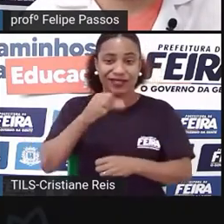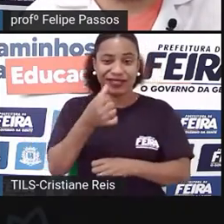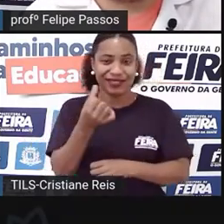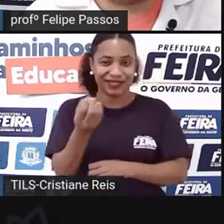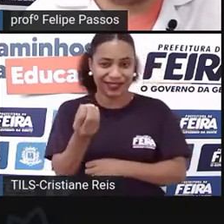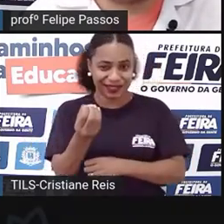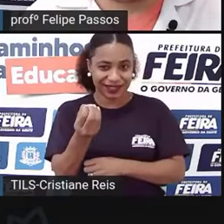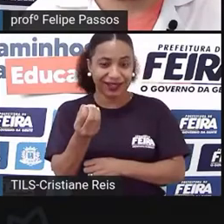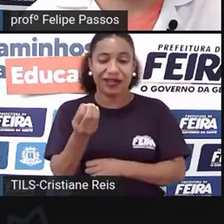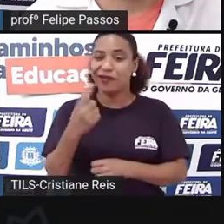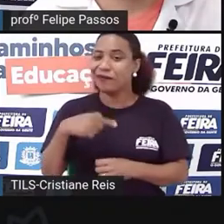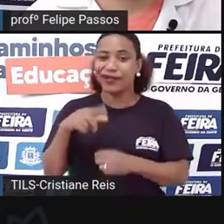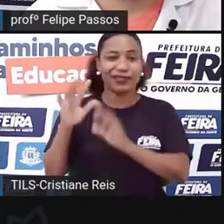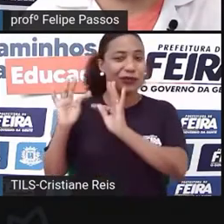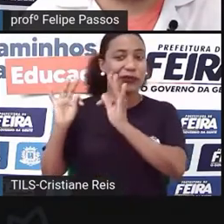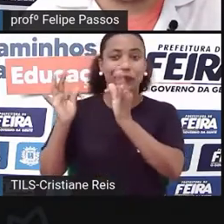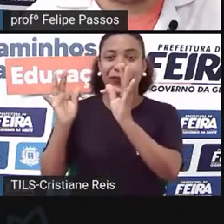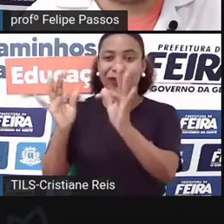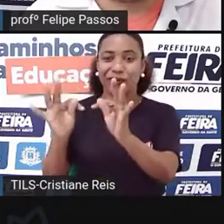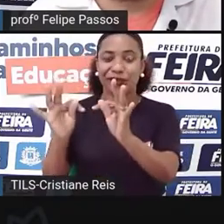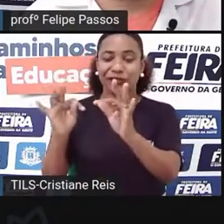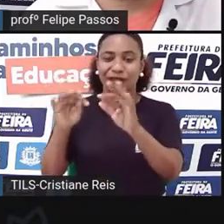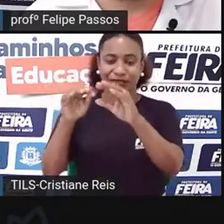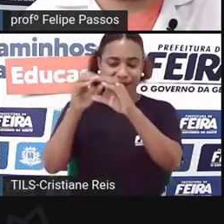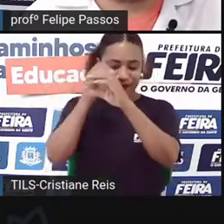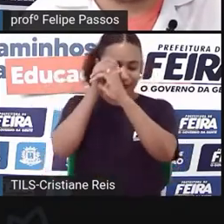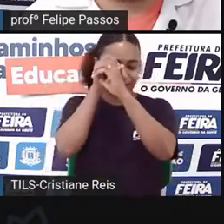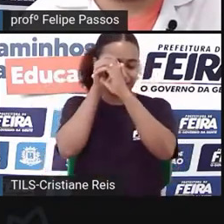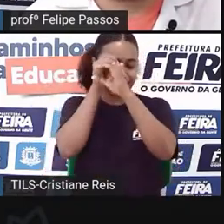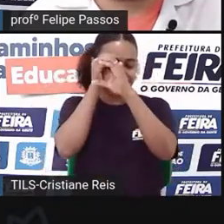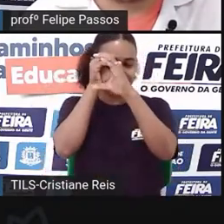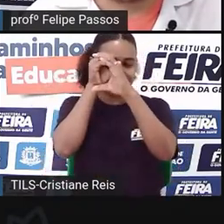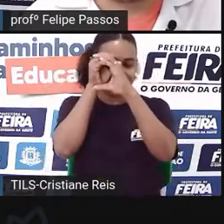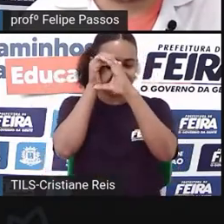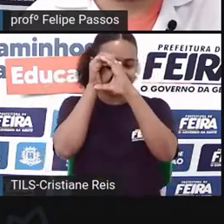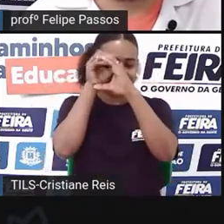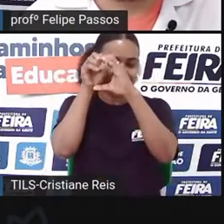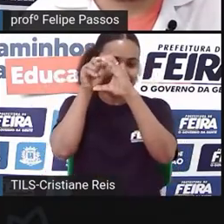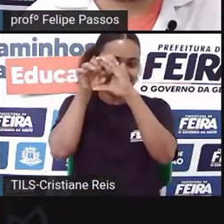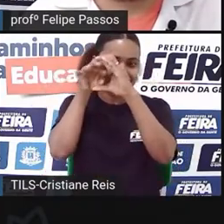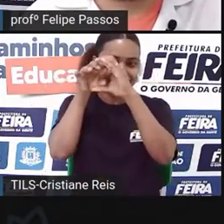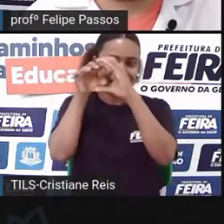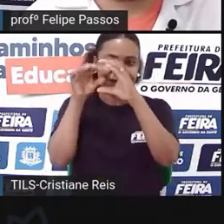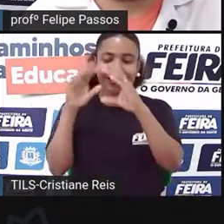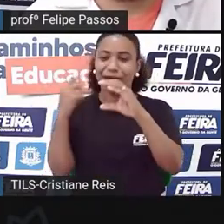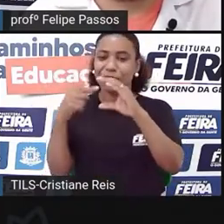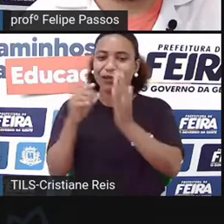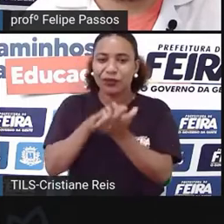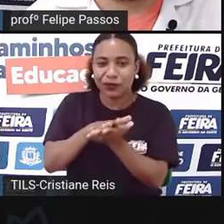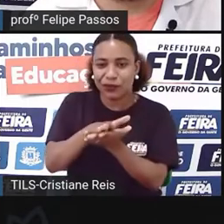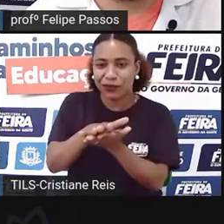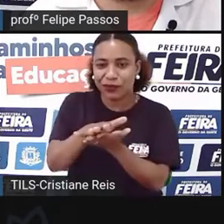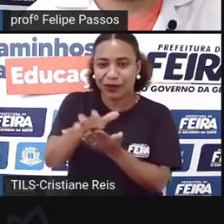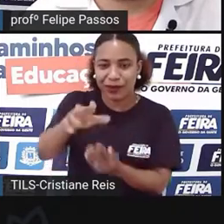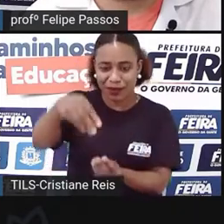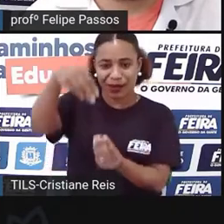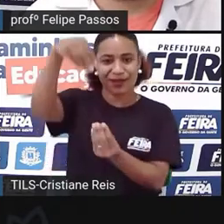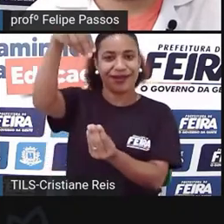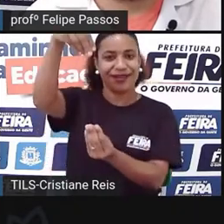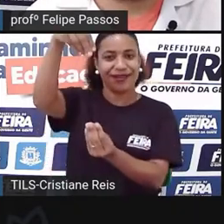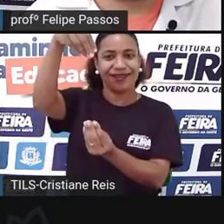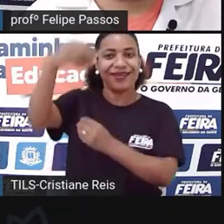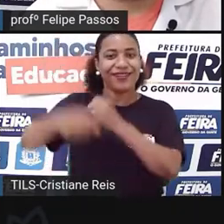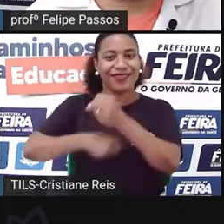para poder você ter a imagem, você ver a imagem. Isso só consegue acontecer no final dos anos 80 com o surgimento do